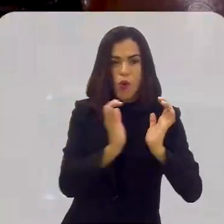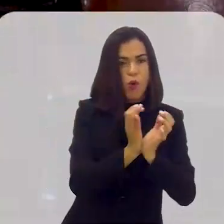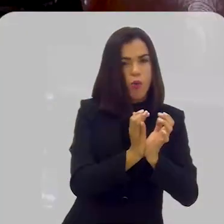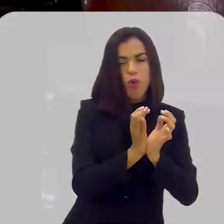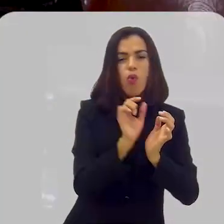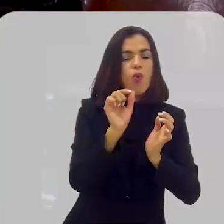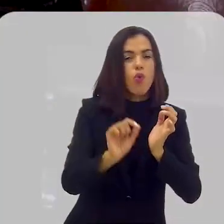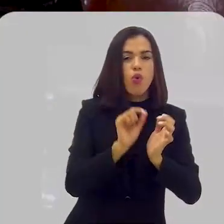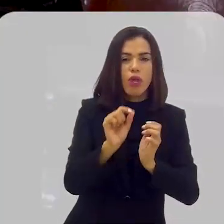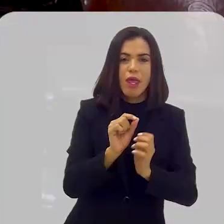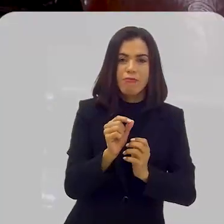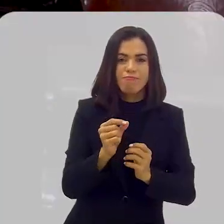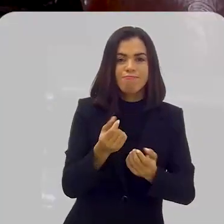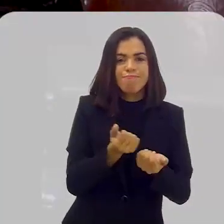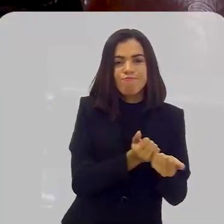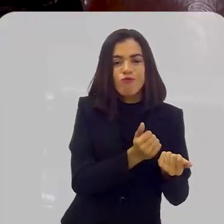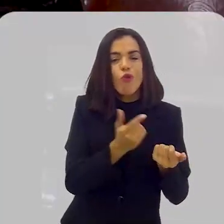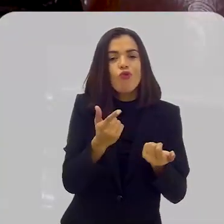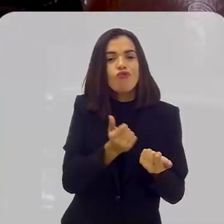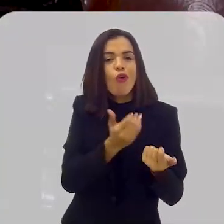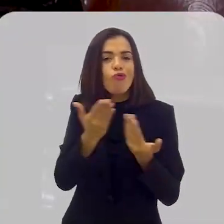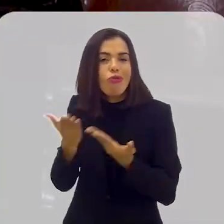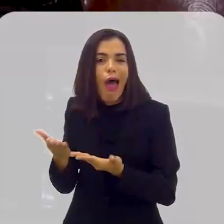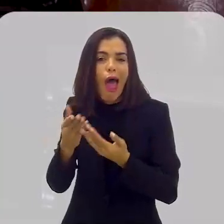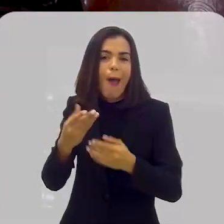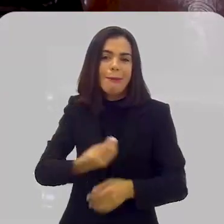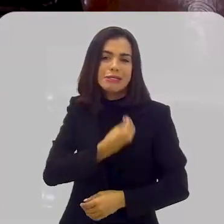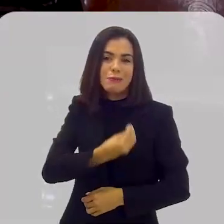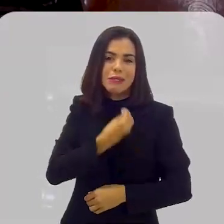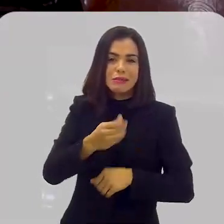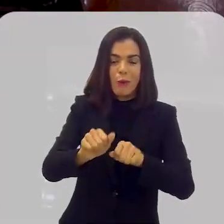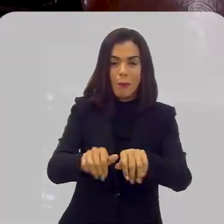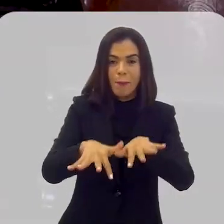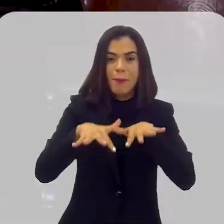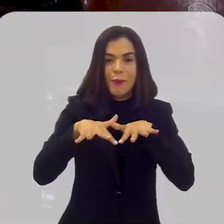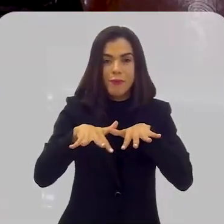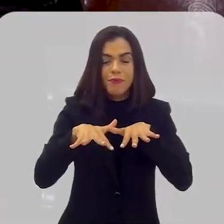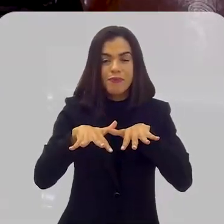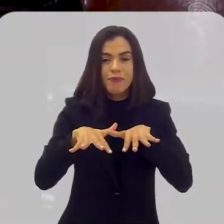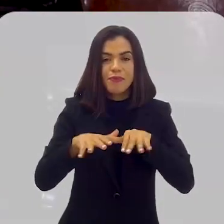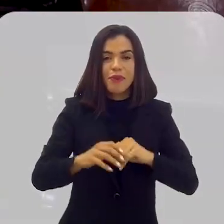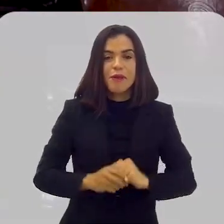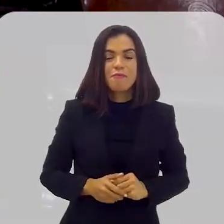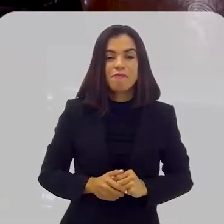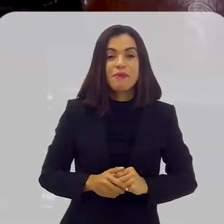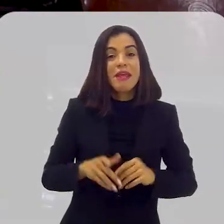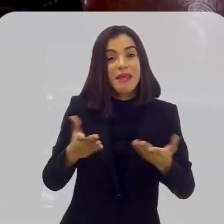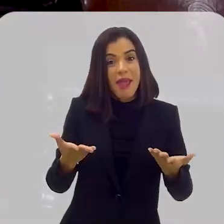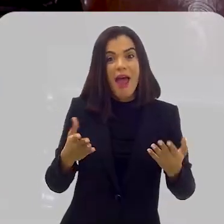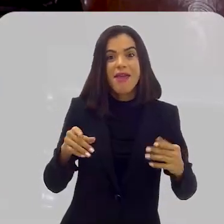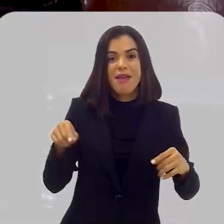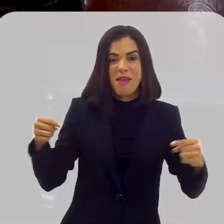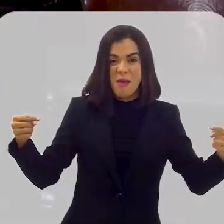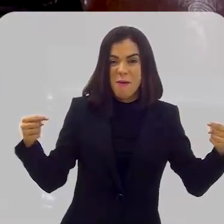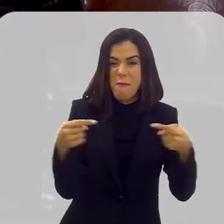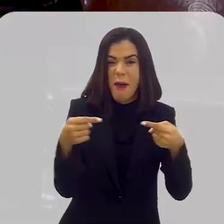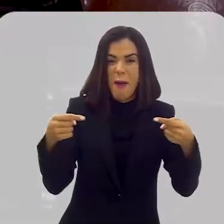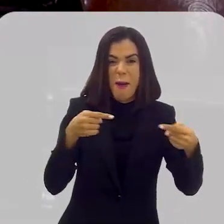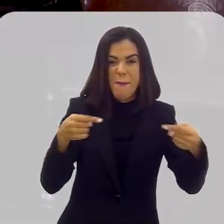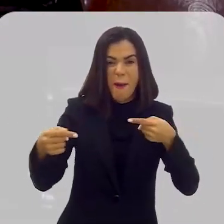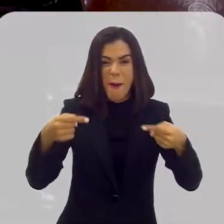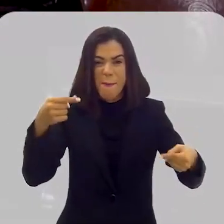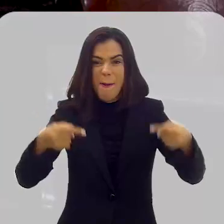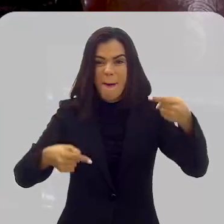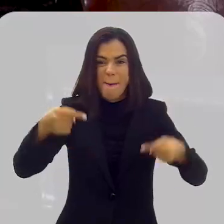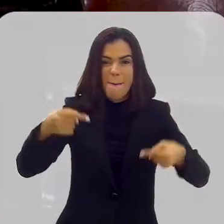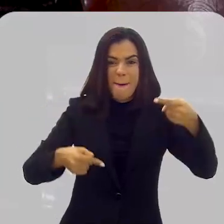resolveu não dar quórum nas plenárias, para que a oposição não pudesse se manifestar. E a oposição, então,